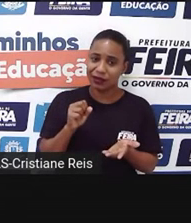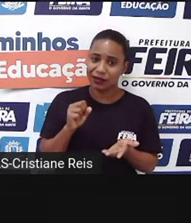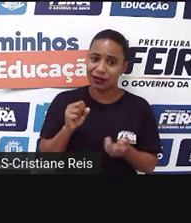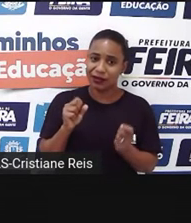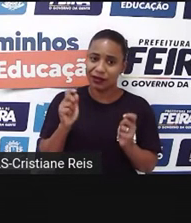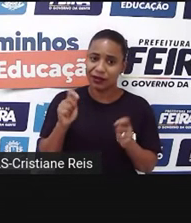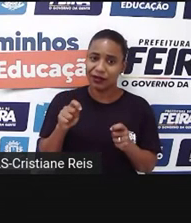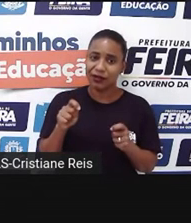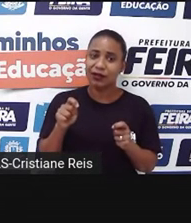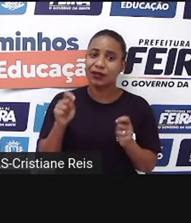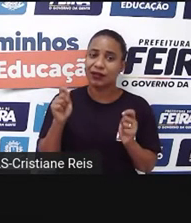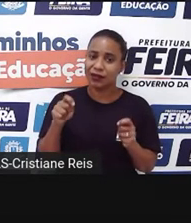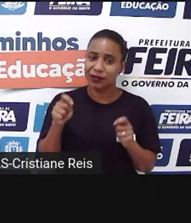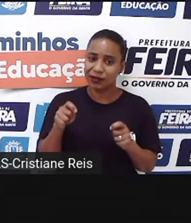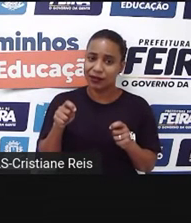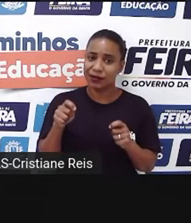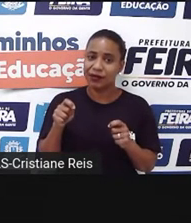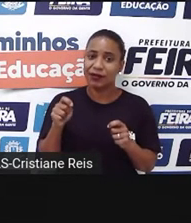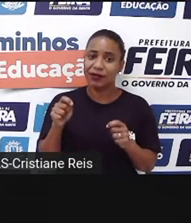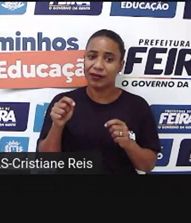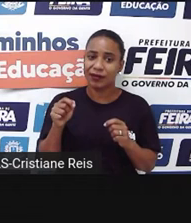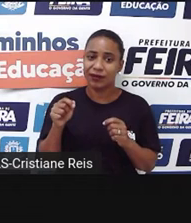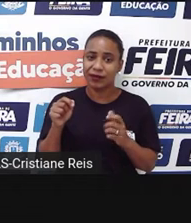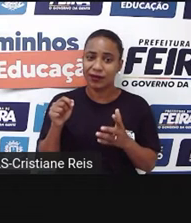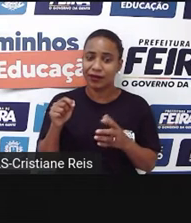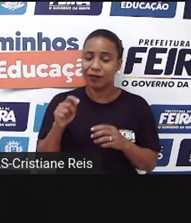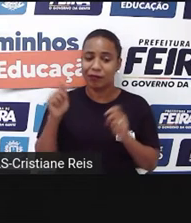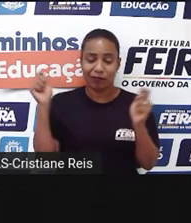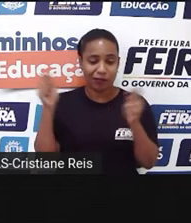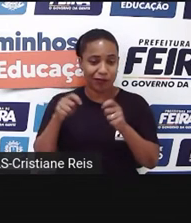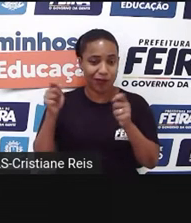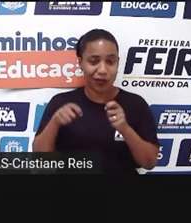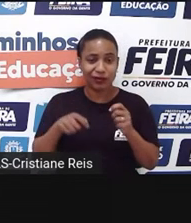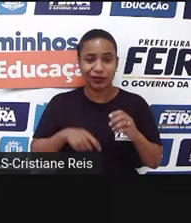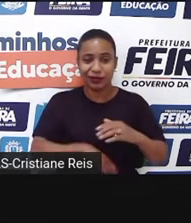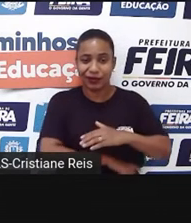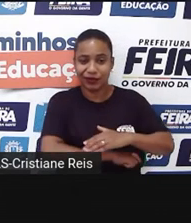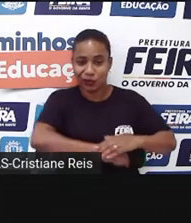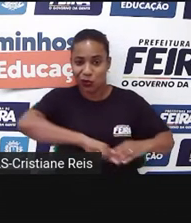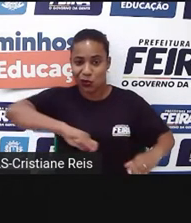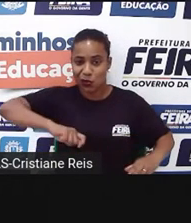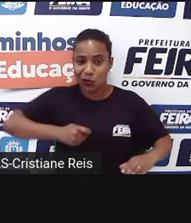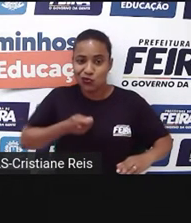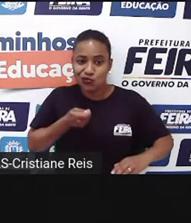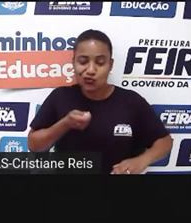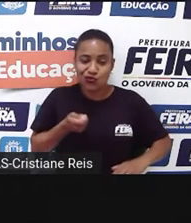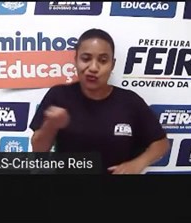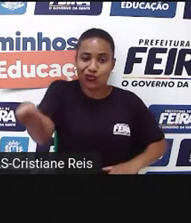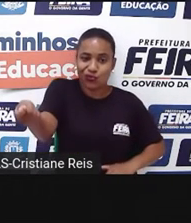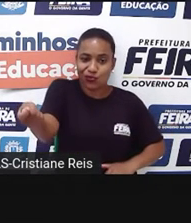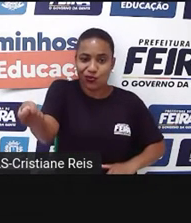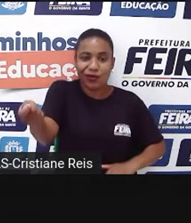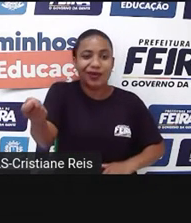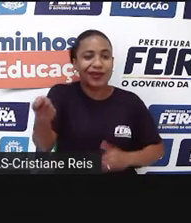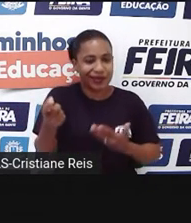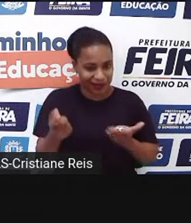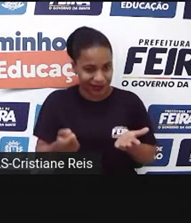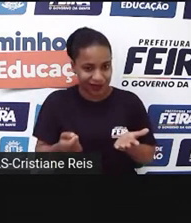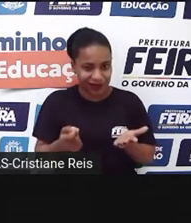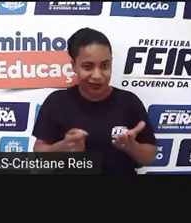acertar no sentido de golpeá-lo com a espada, que naquele momento ele estava